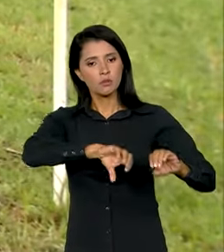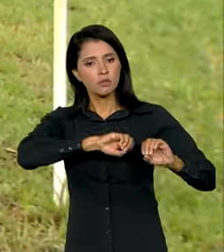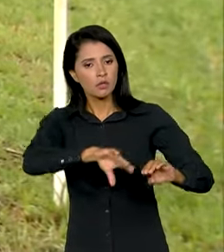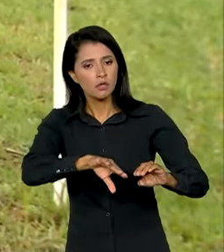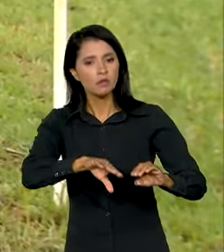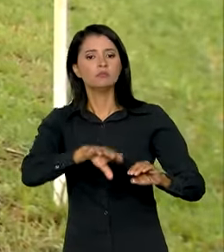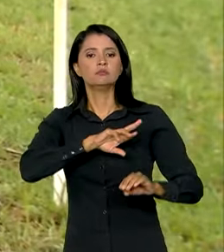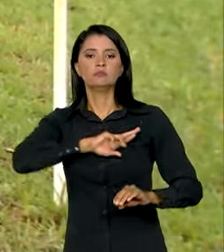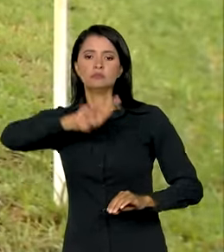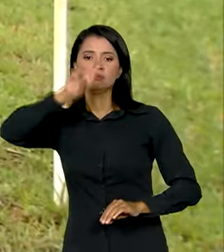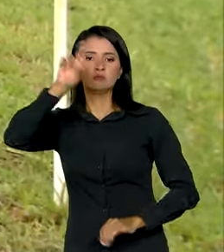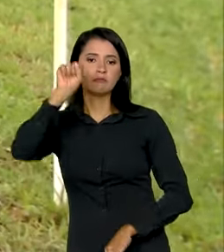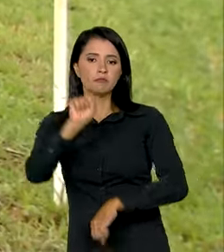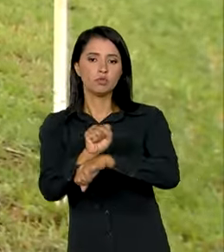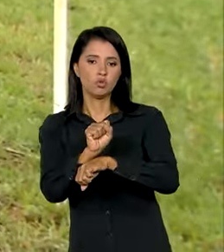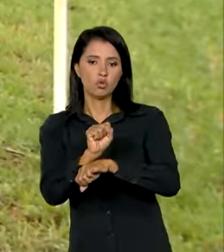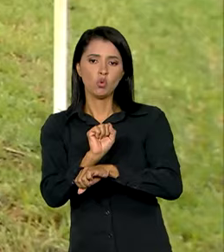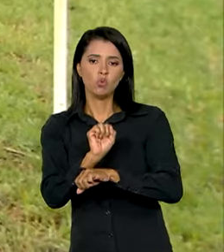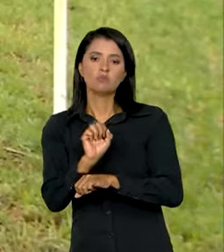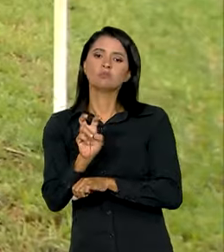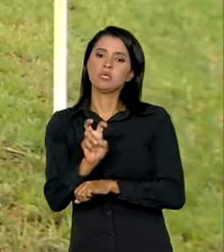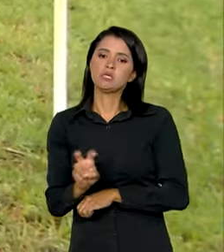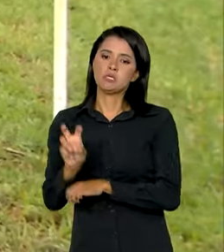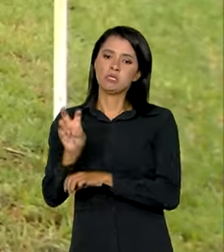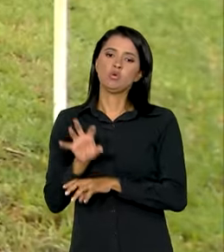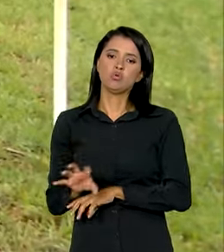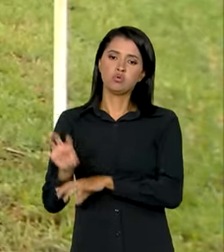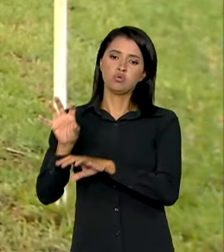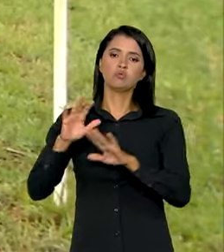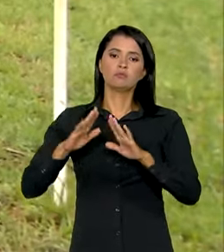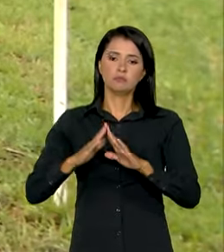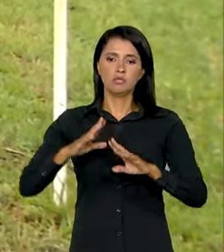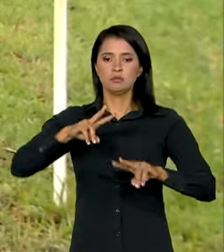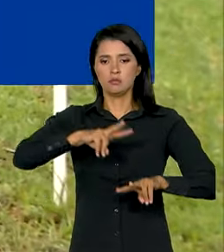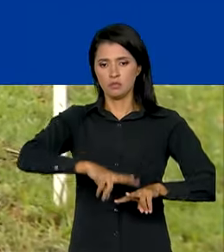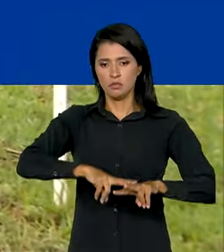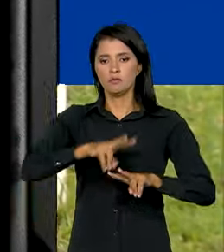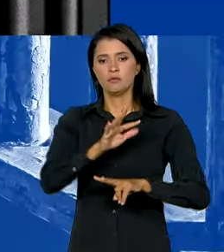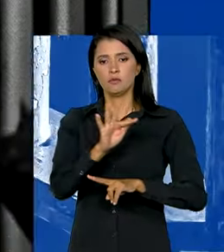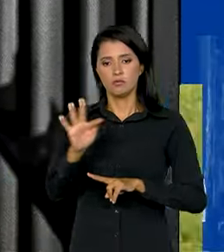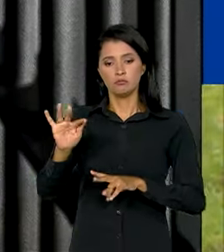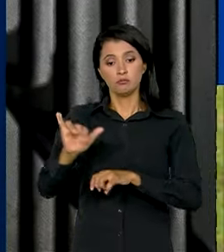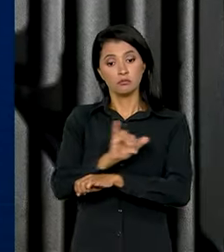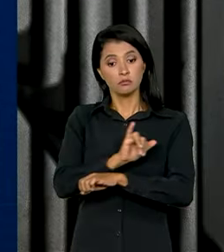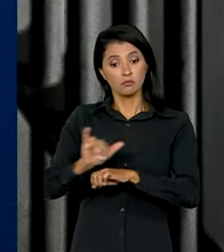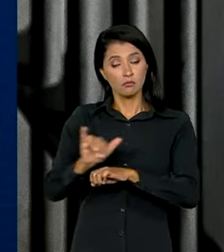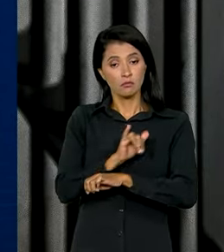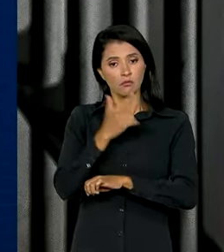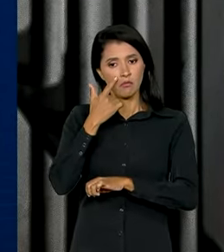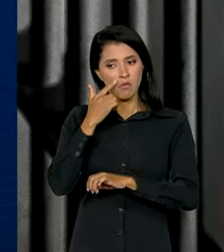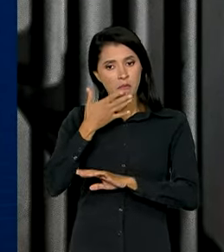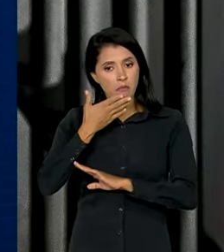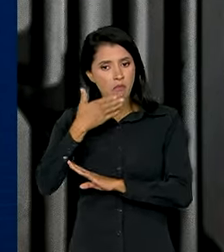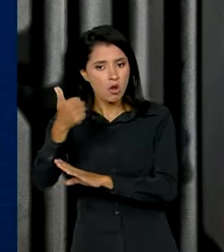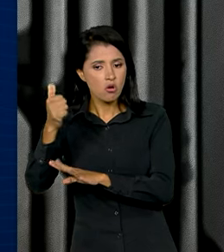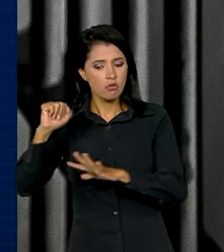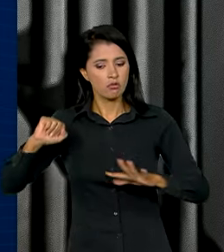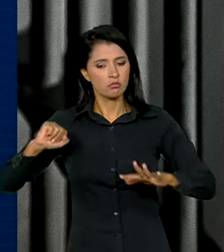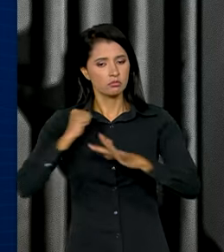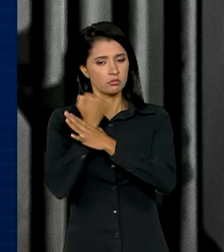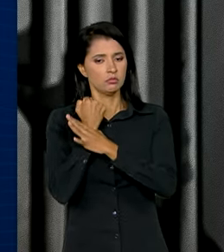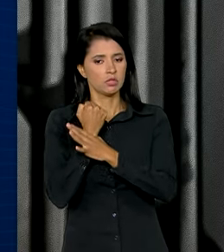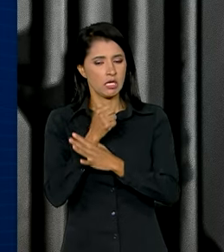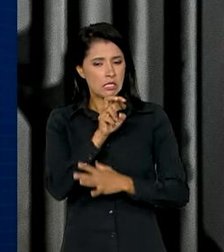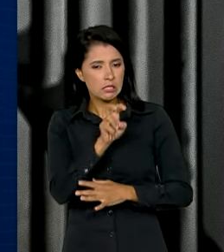e religiosas em todas as penitenciárias federais. Entre as medidas para aprimorar a segurança nas